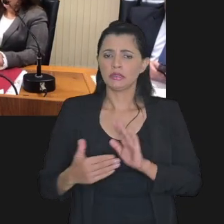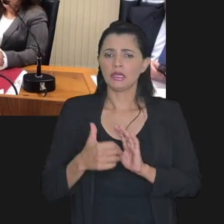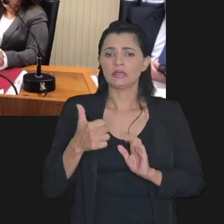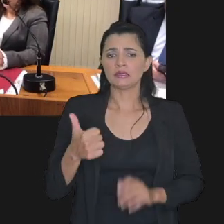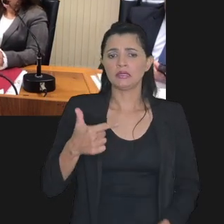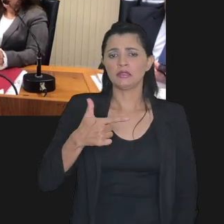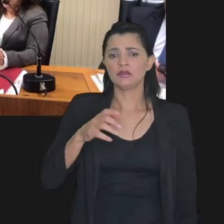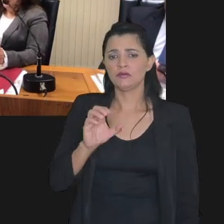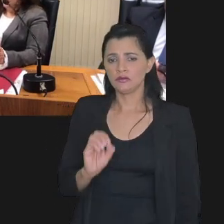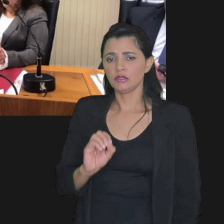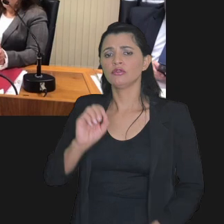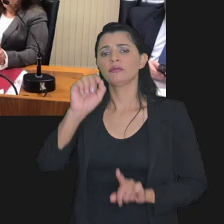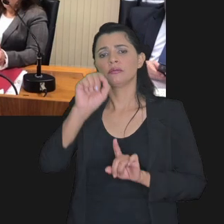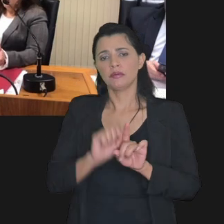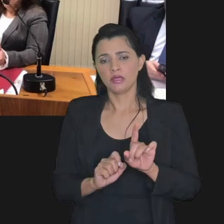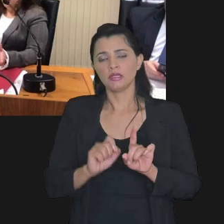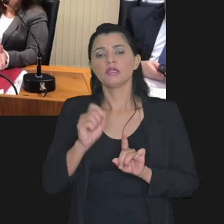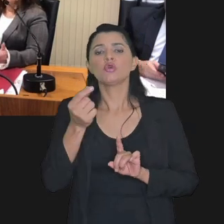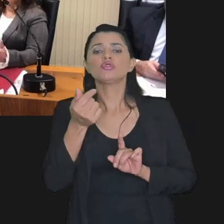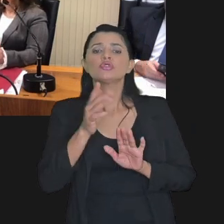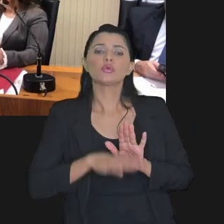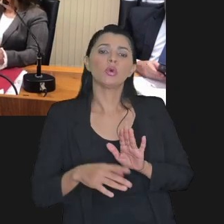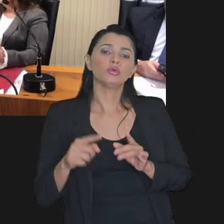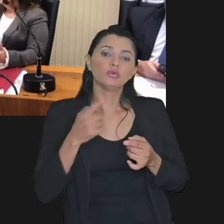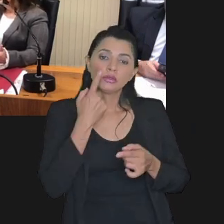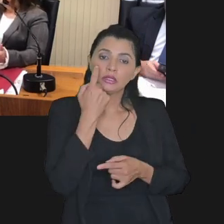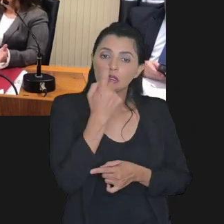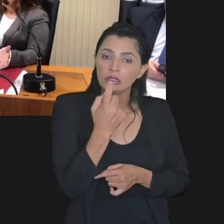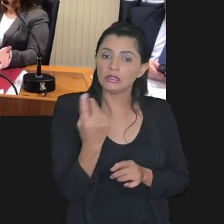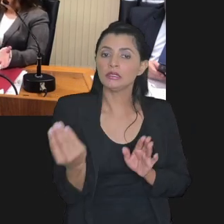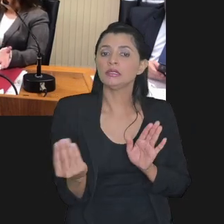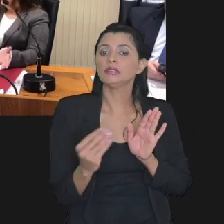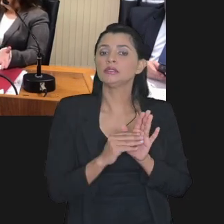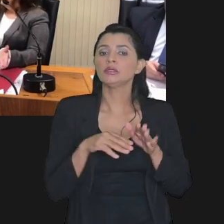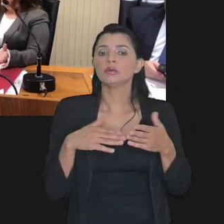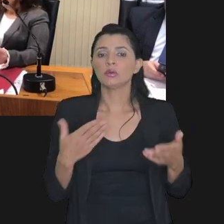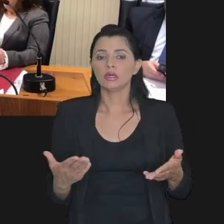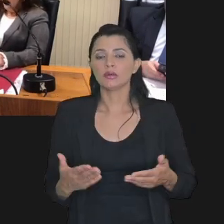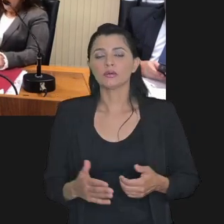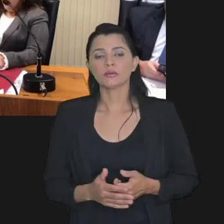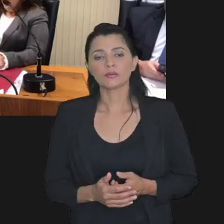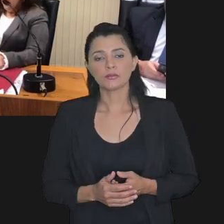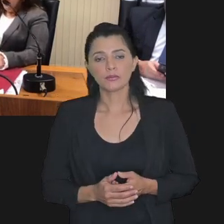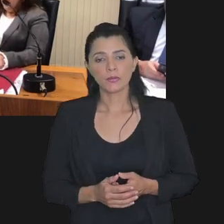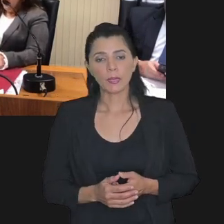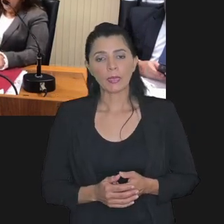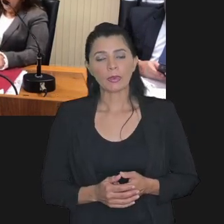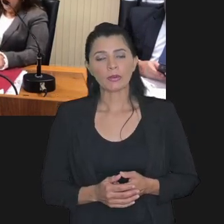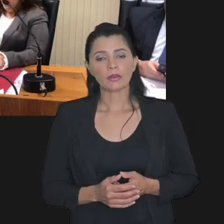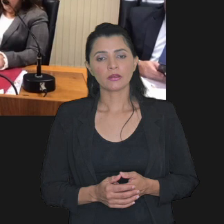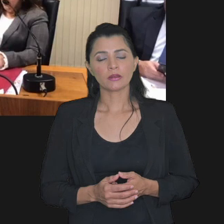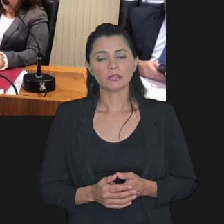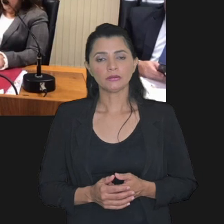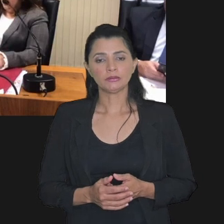até 120 meses o desconto pretendido também para os descontos da transação e